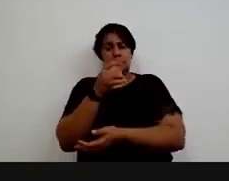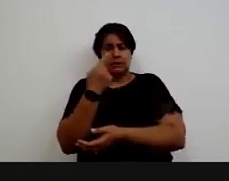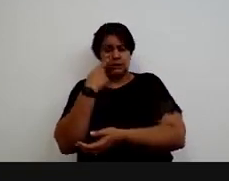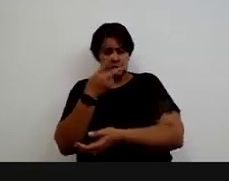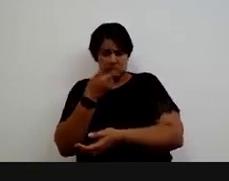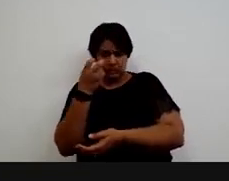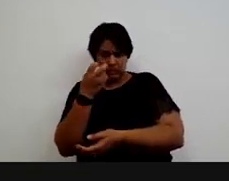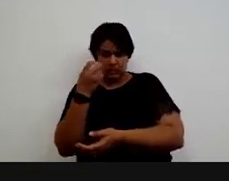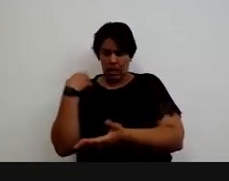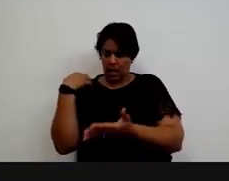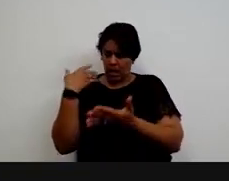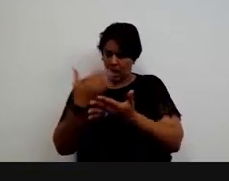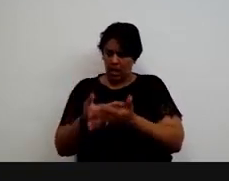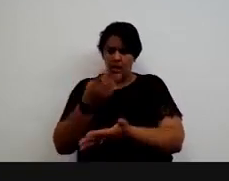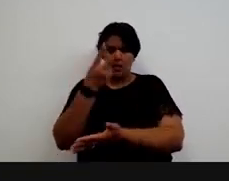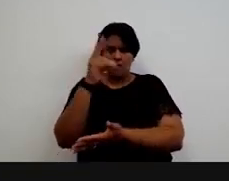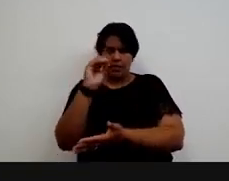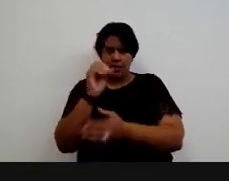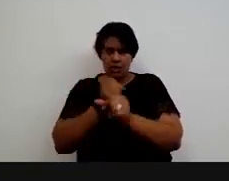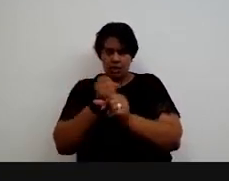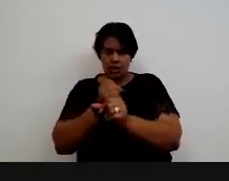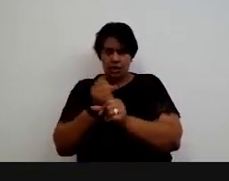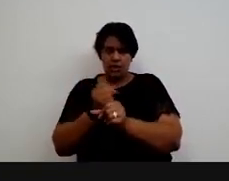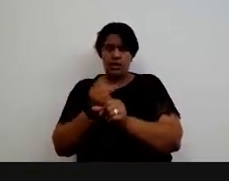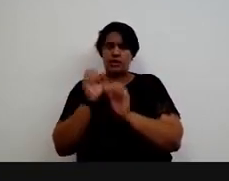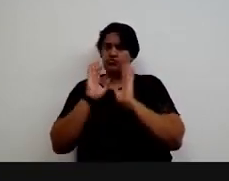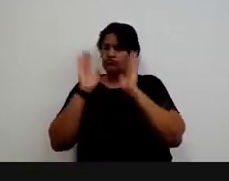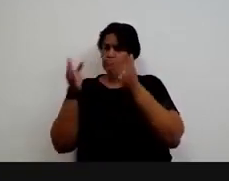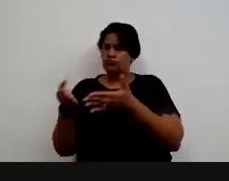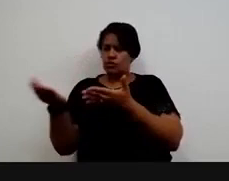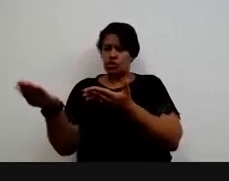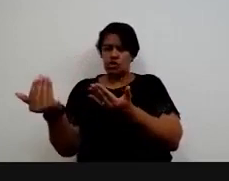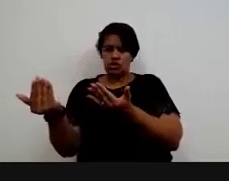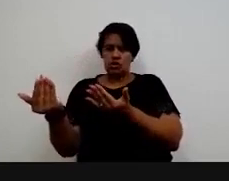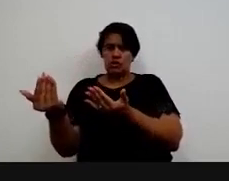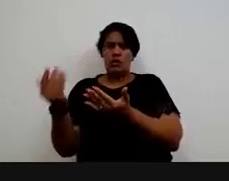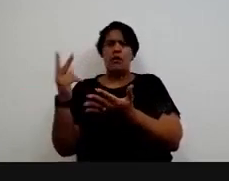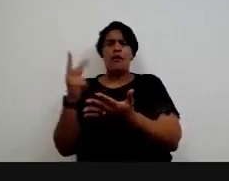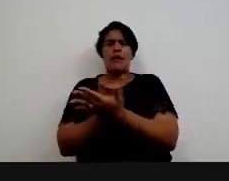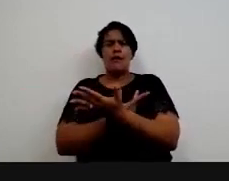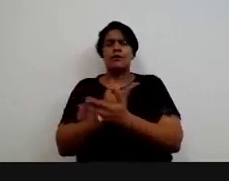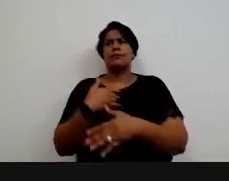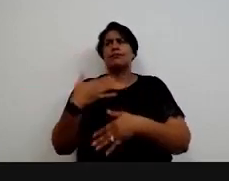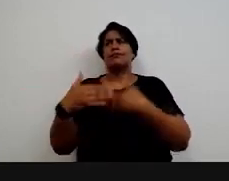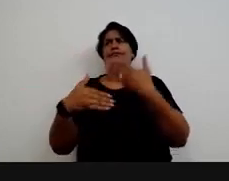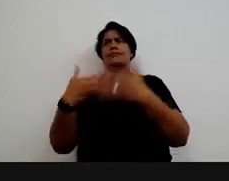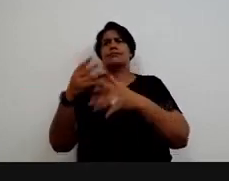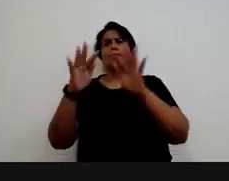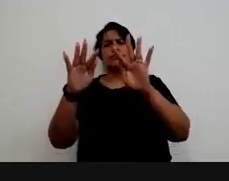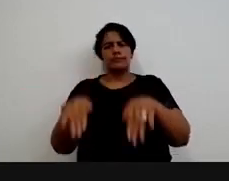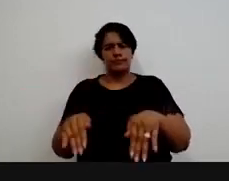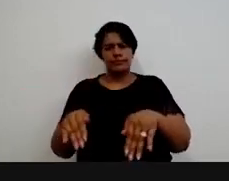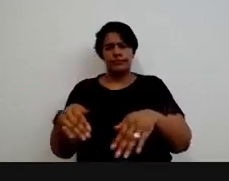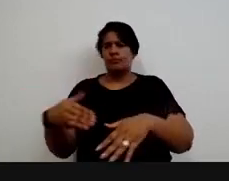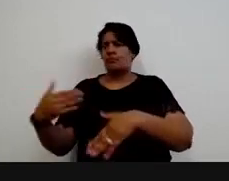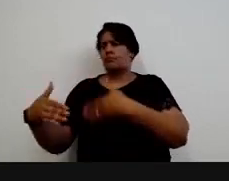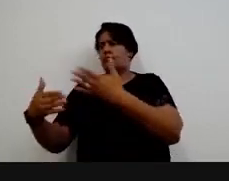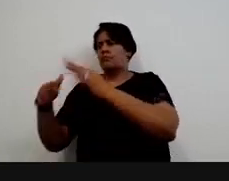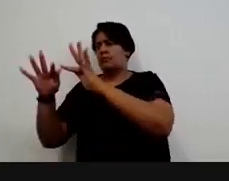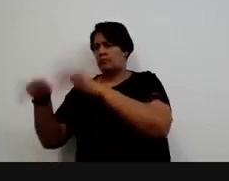nos últimos 20 anos, as políticas específicas para a juventude, elas tendem a ser descontinuadas ao longo do tempo.